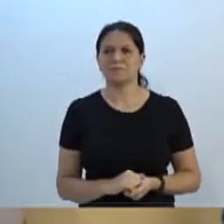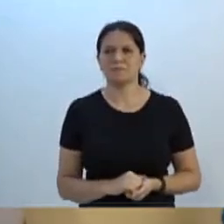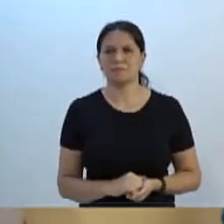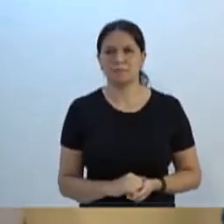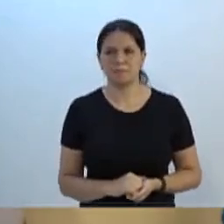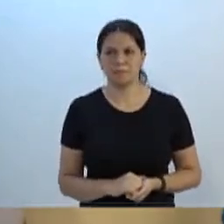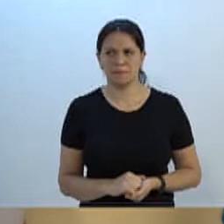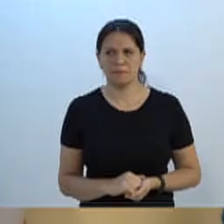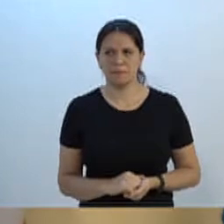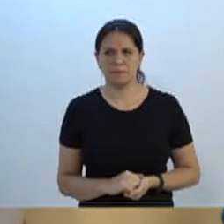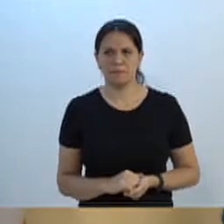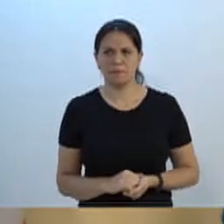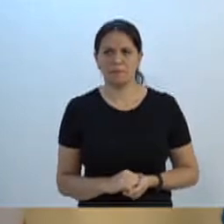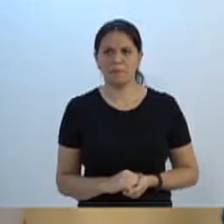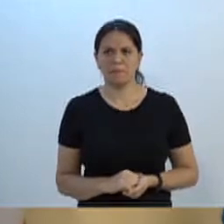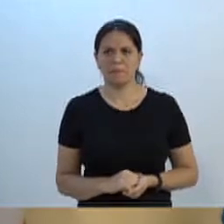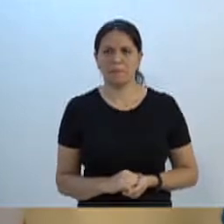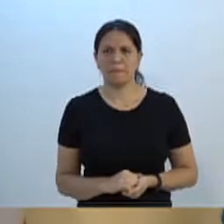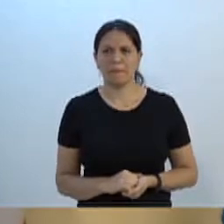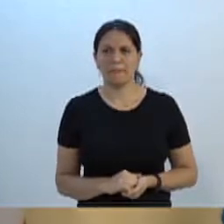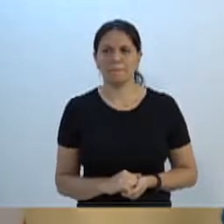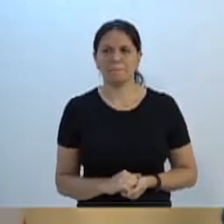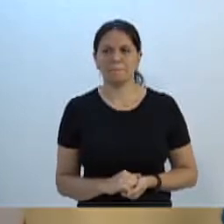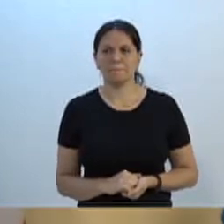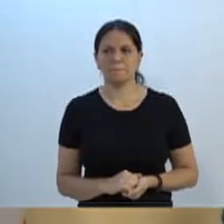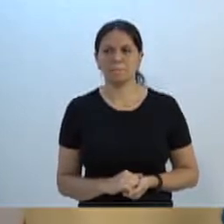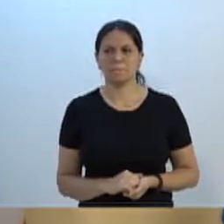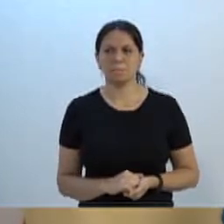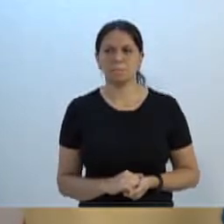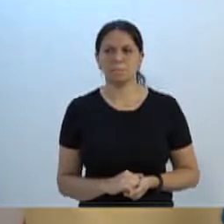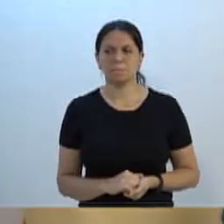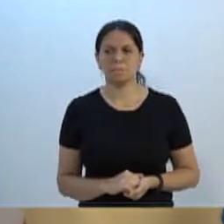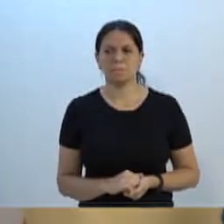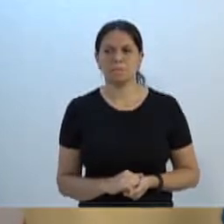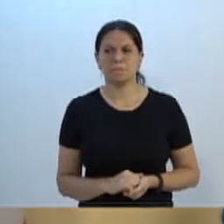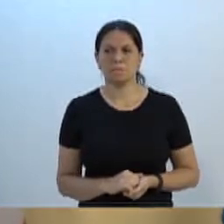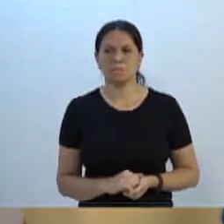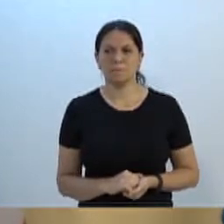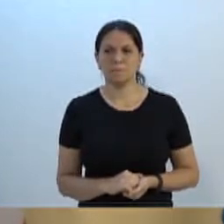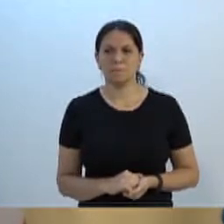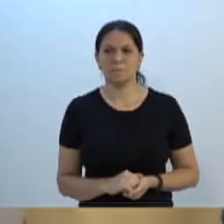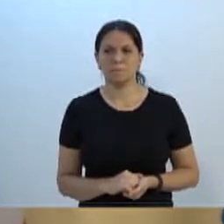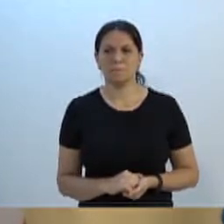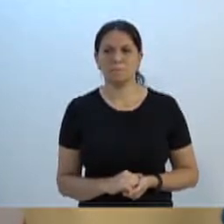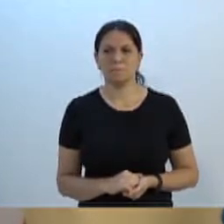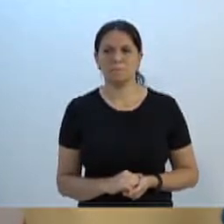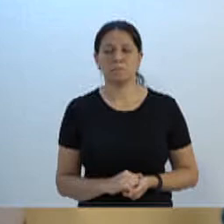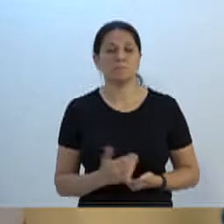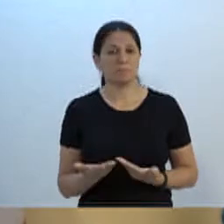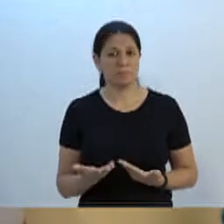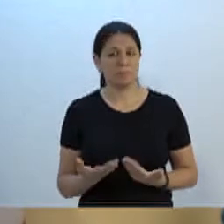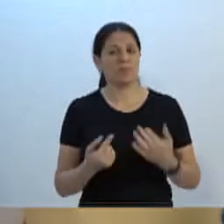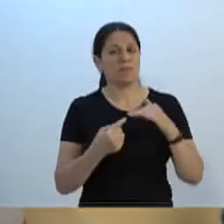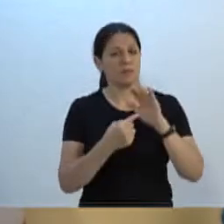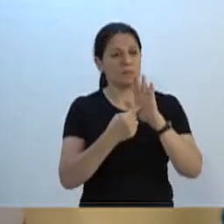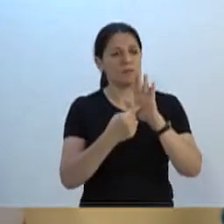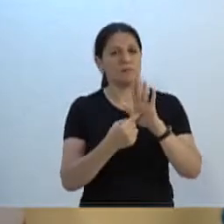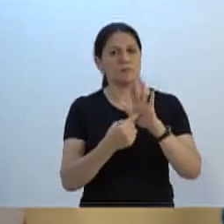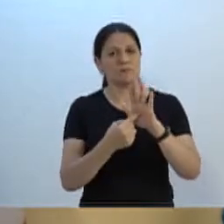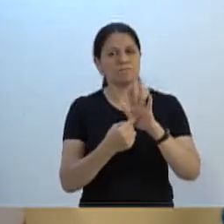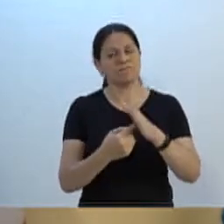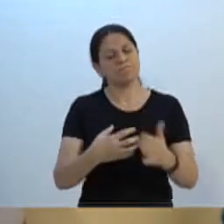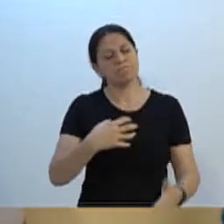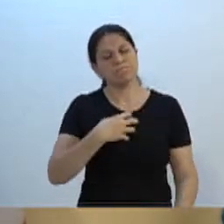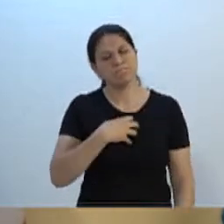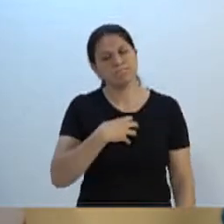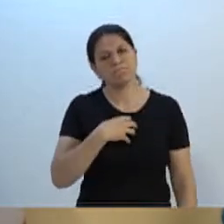Eu vou pedir vênia para registrar o falecimento